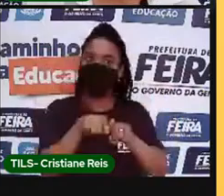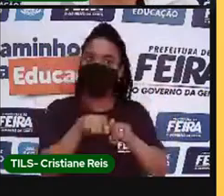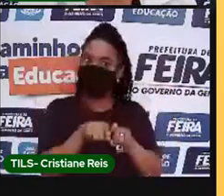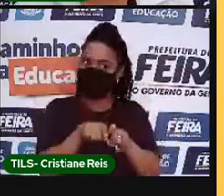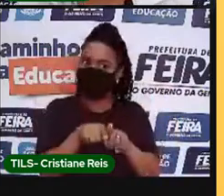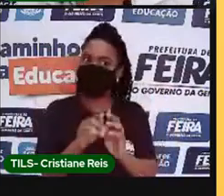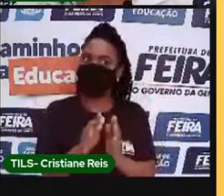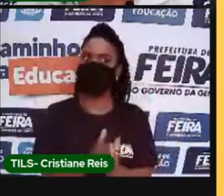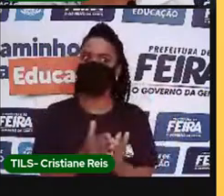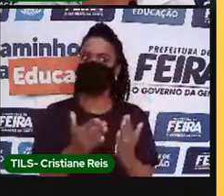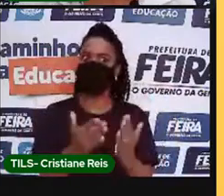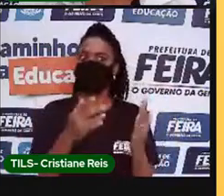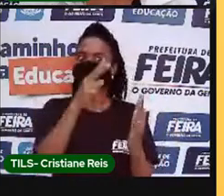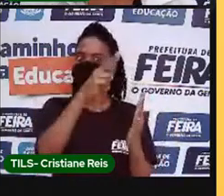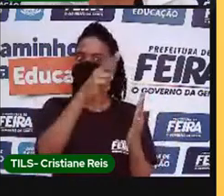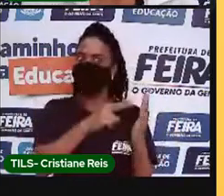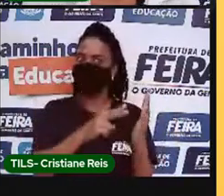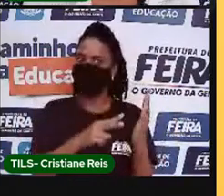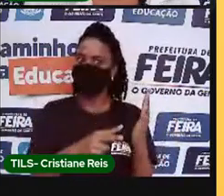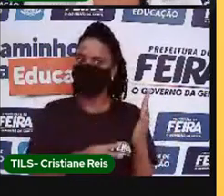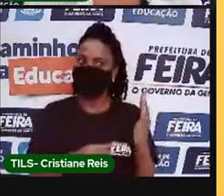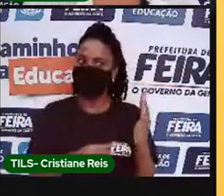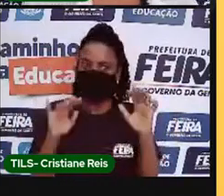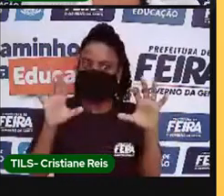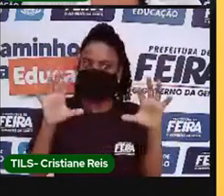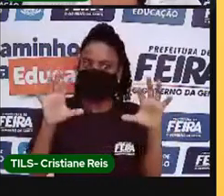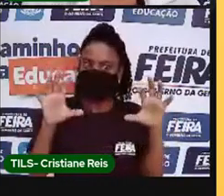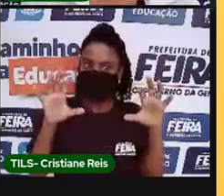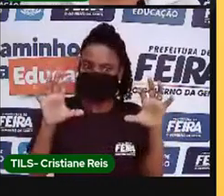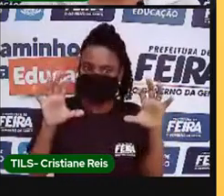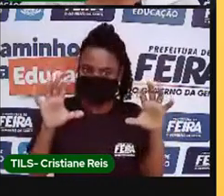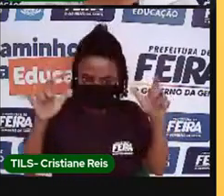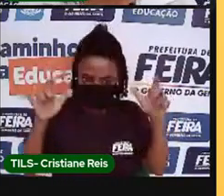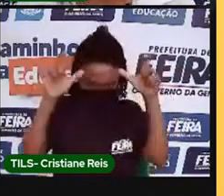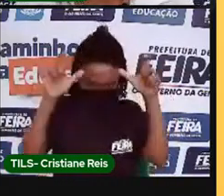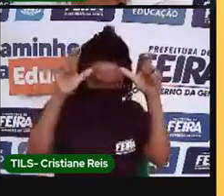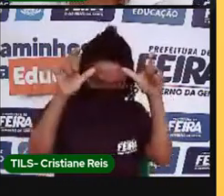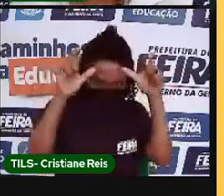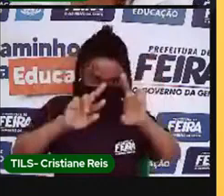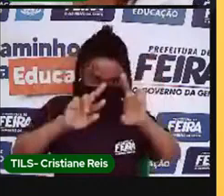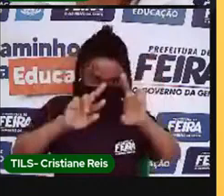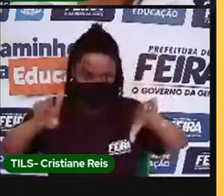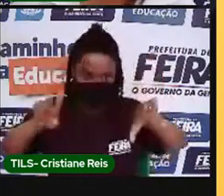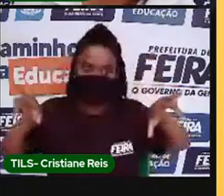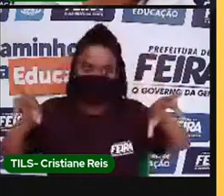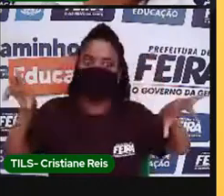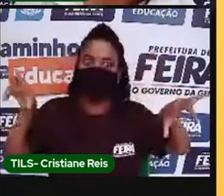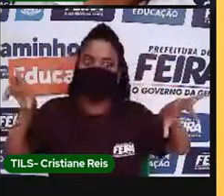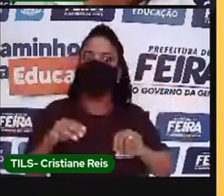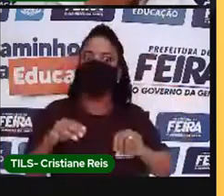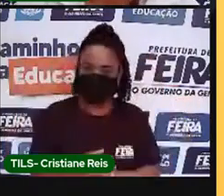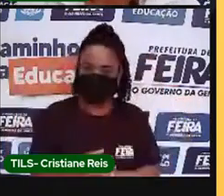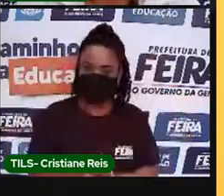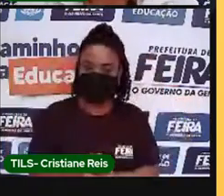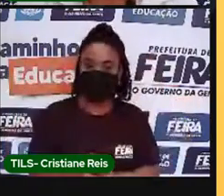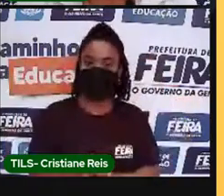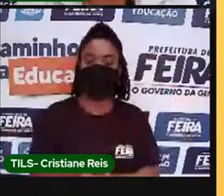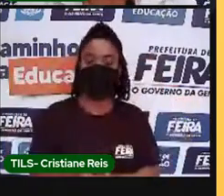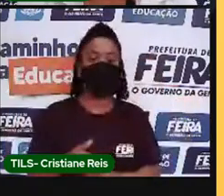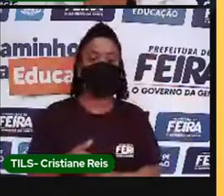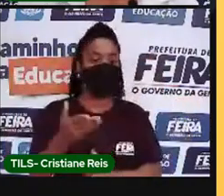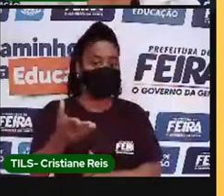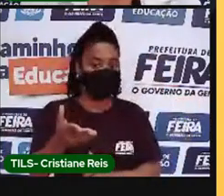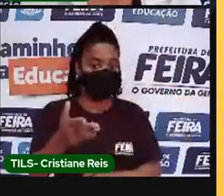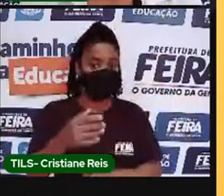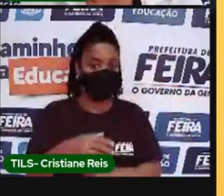sobre esses temas. Tem uma atividade muito famosa que vocês já devem ter ouvido falar, que se